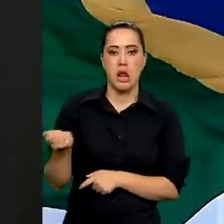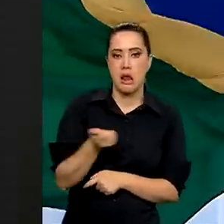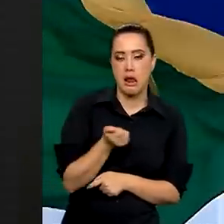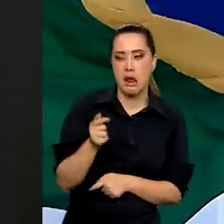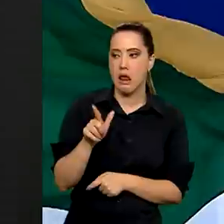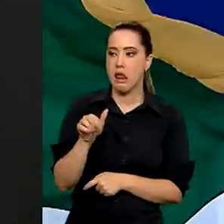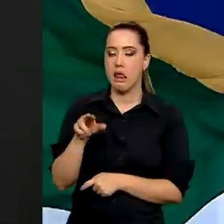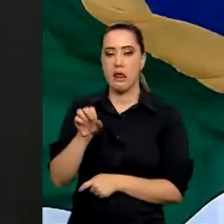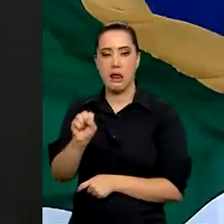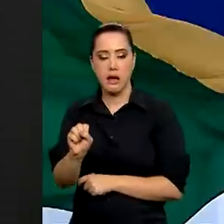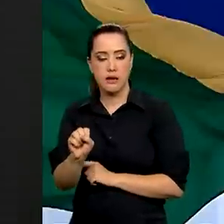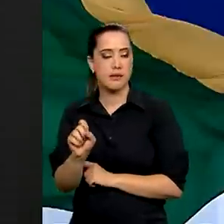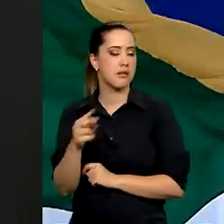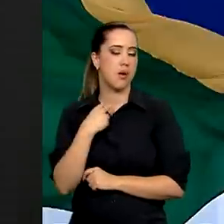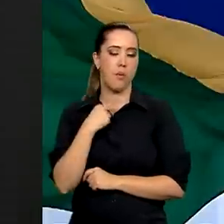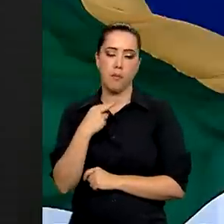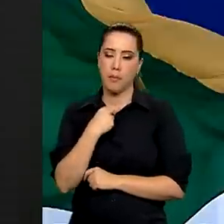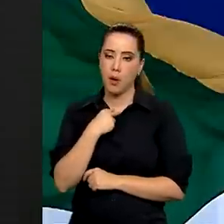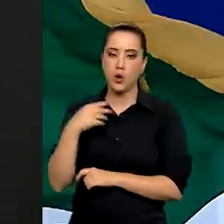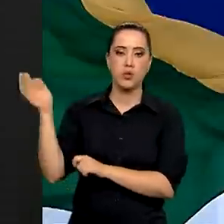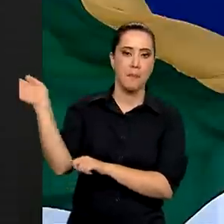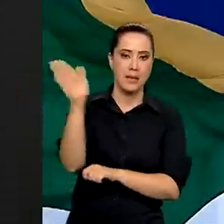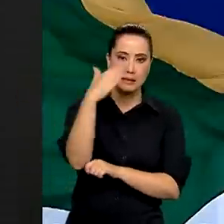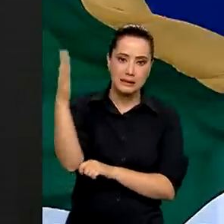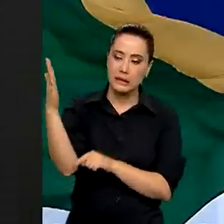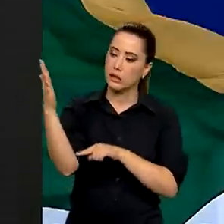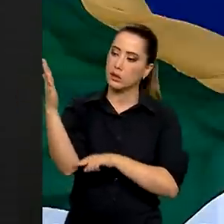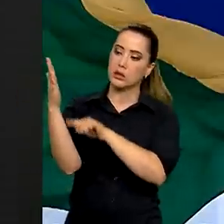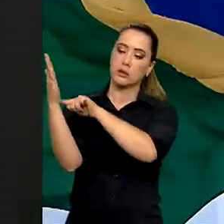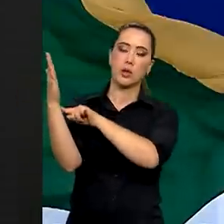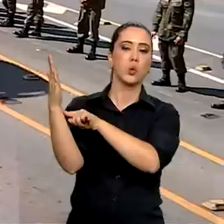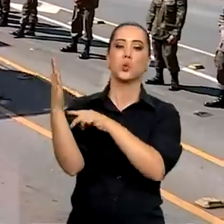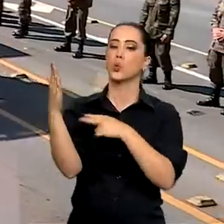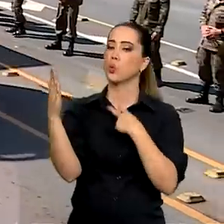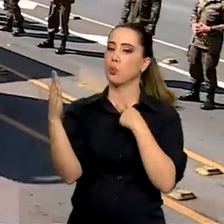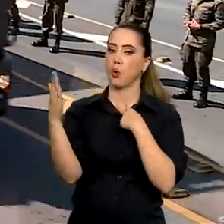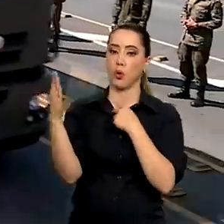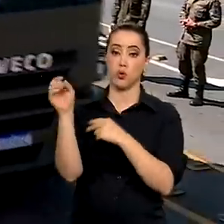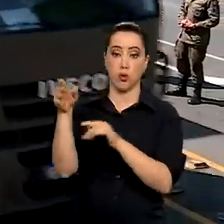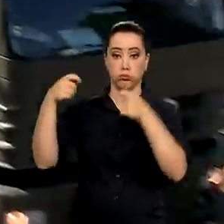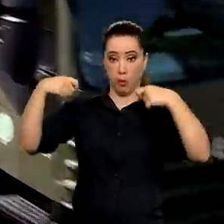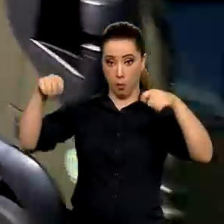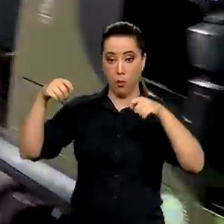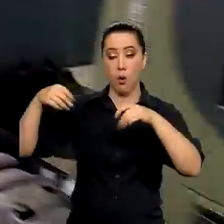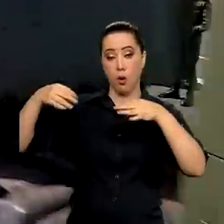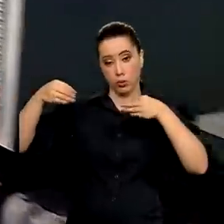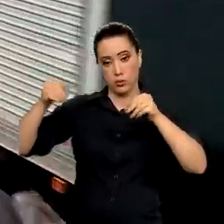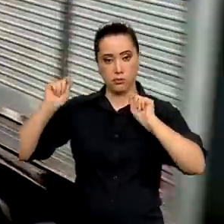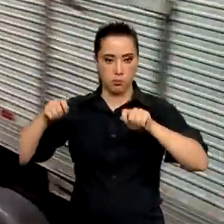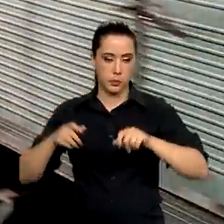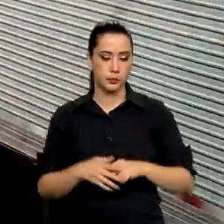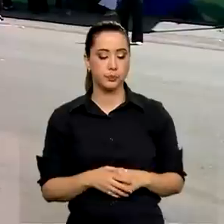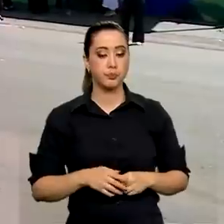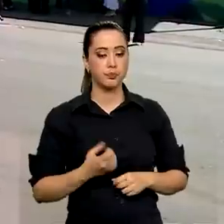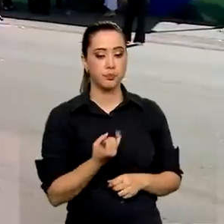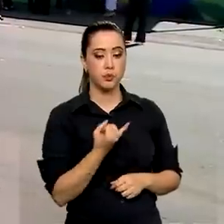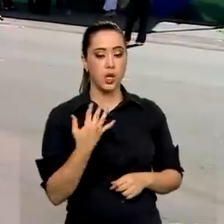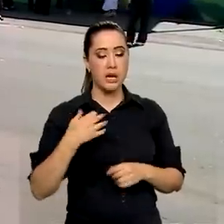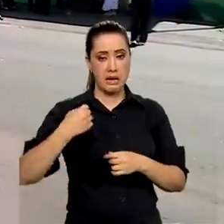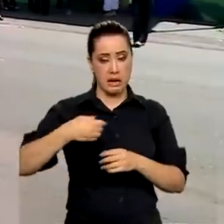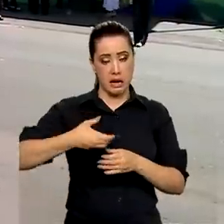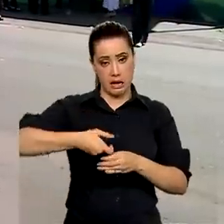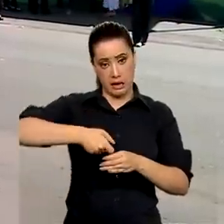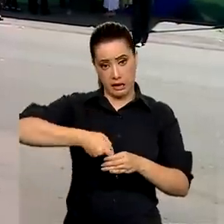Garrafas de vidro e latas também devem ficar de fora do desfile. Serão dois mil militares e centenas de